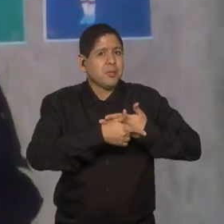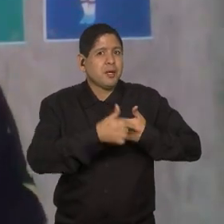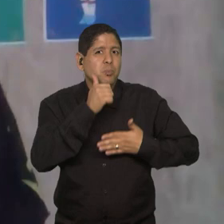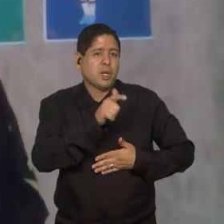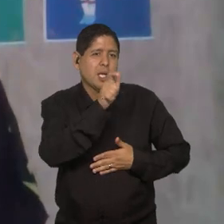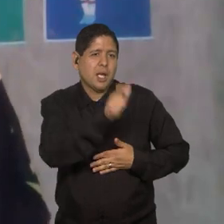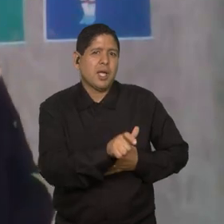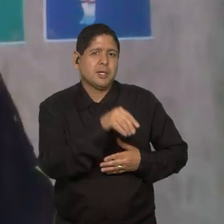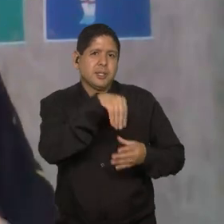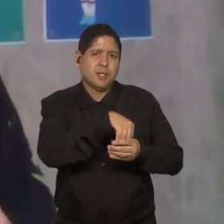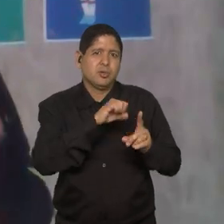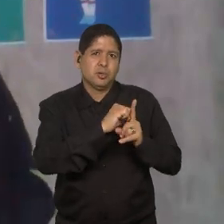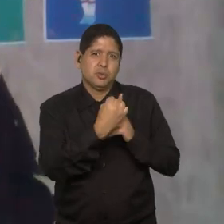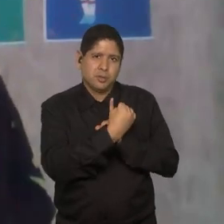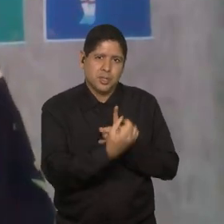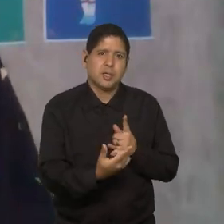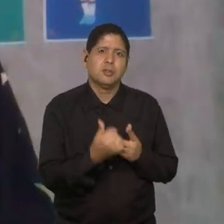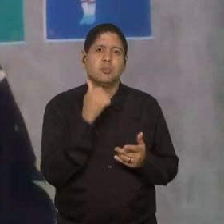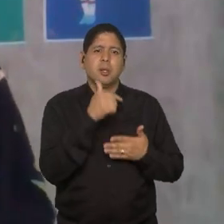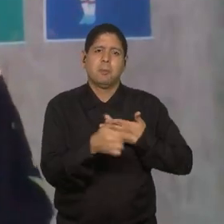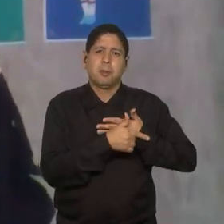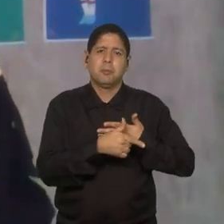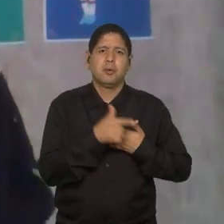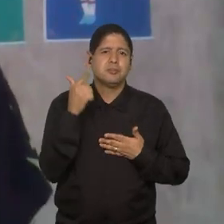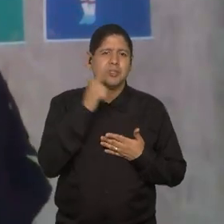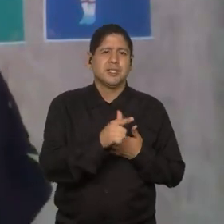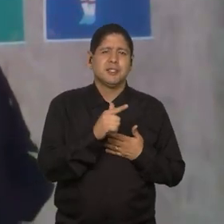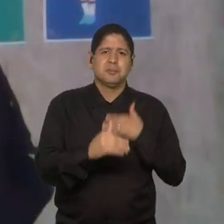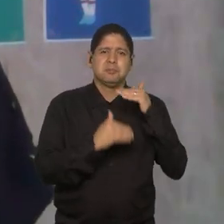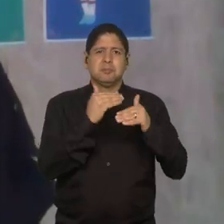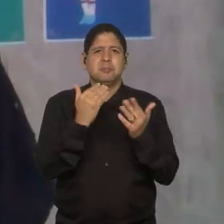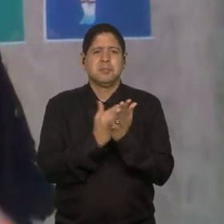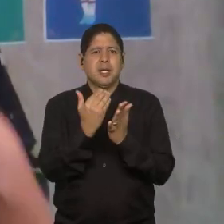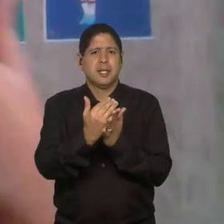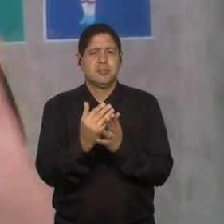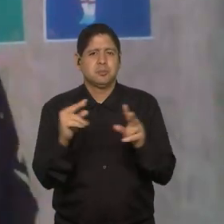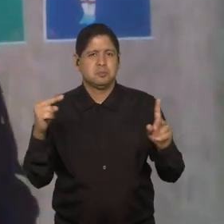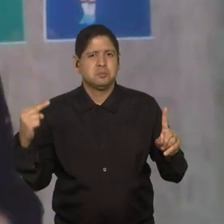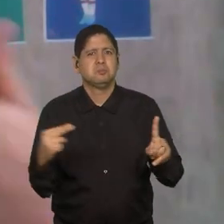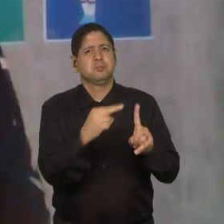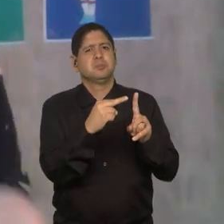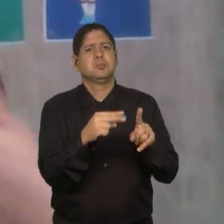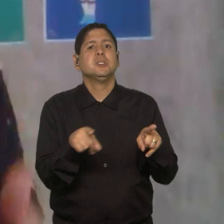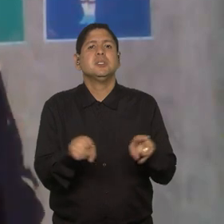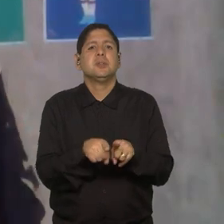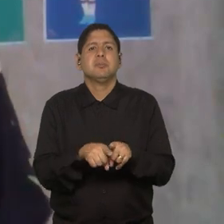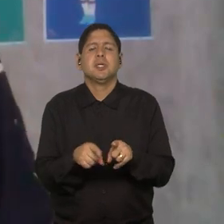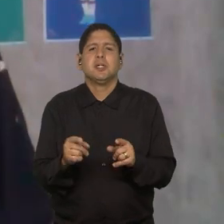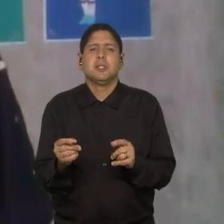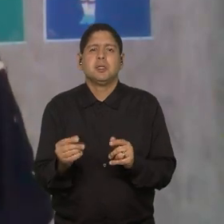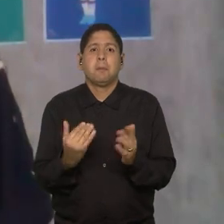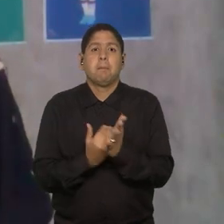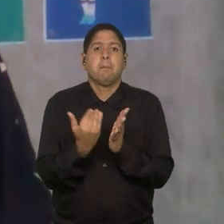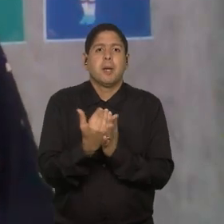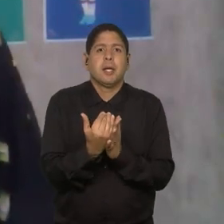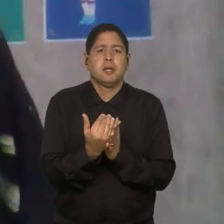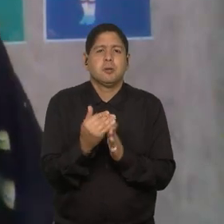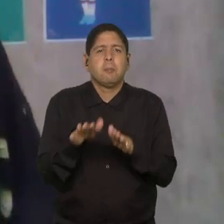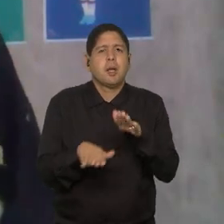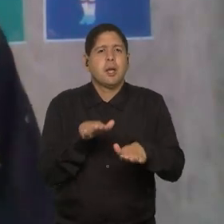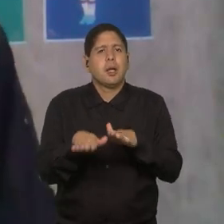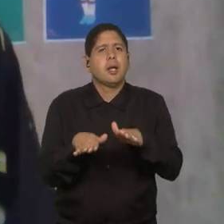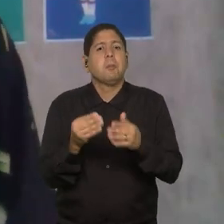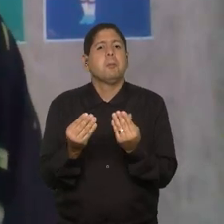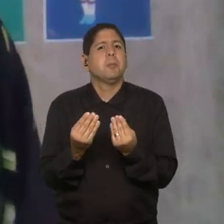mulher na sociedade, um papel que ganha cada vez mais protagonismo e ganha cada vez, galga cada vez mais passos